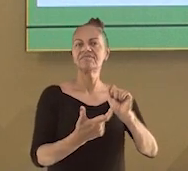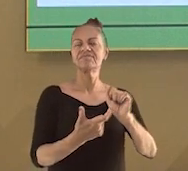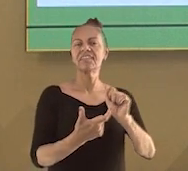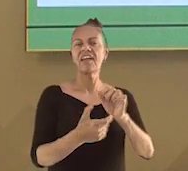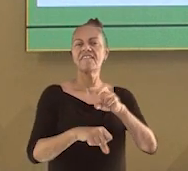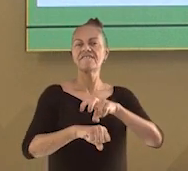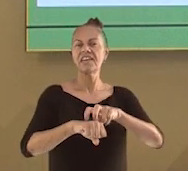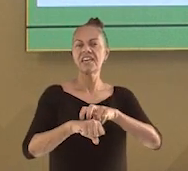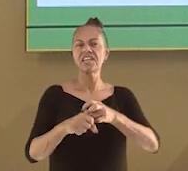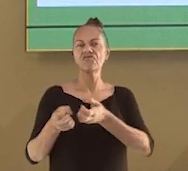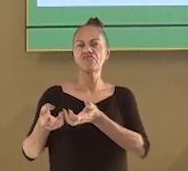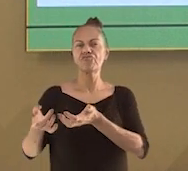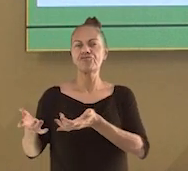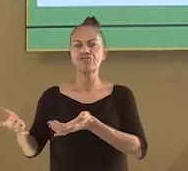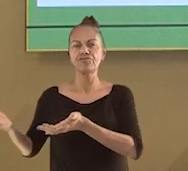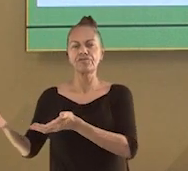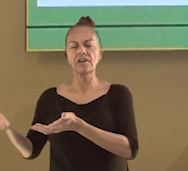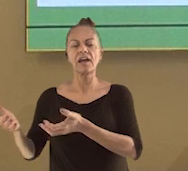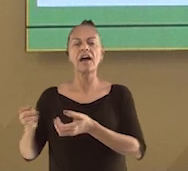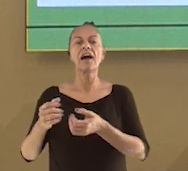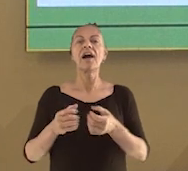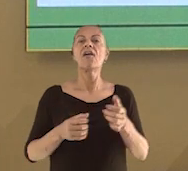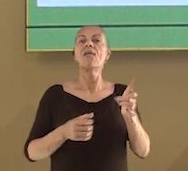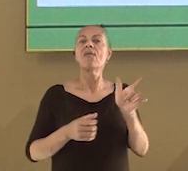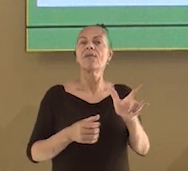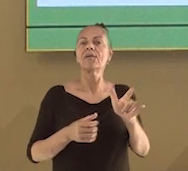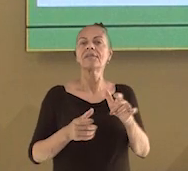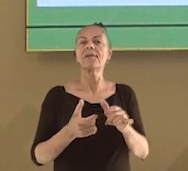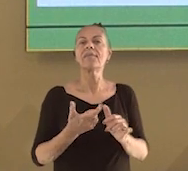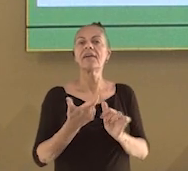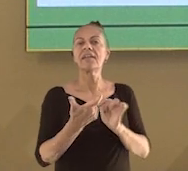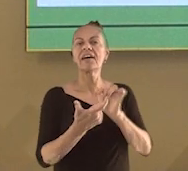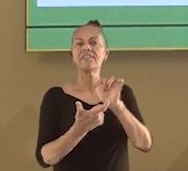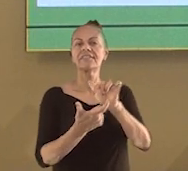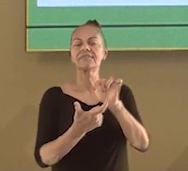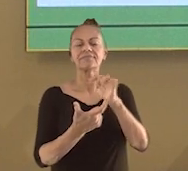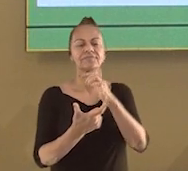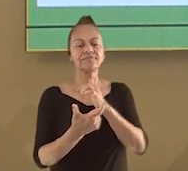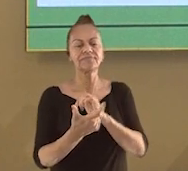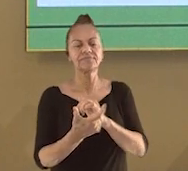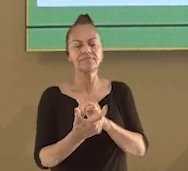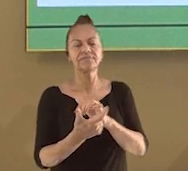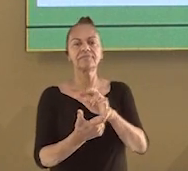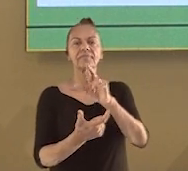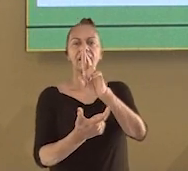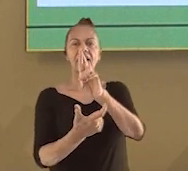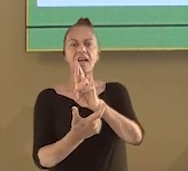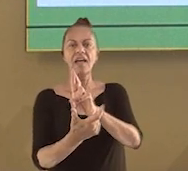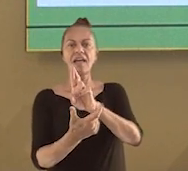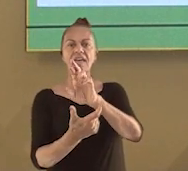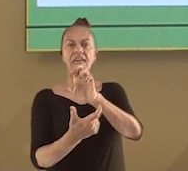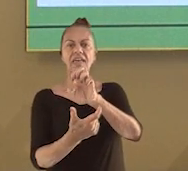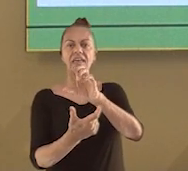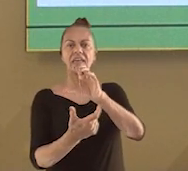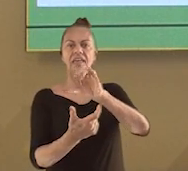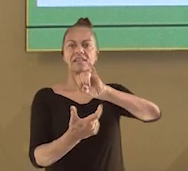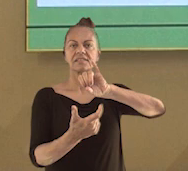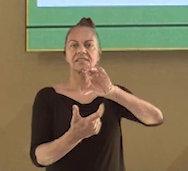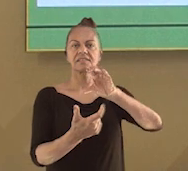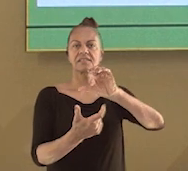encontramos uma letra R que nos leva a outra palavra. A palavra é reciclar.